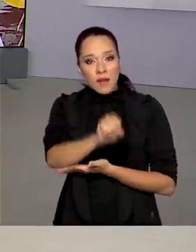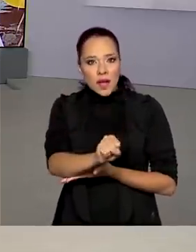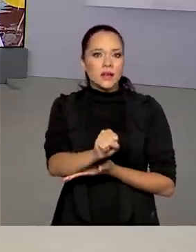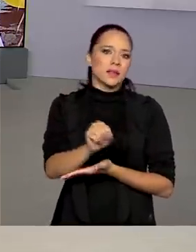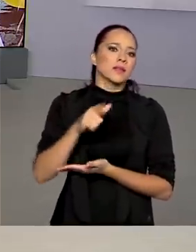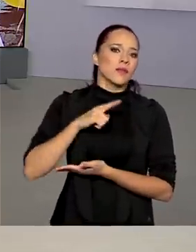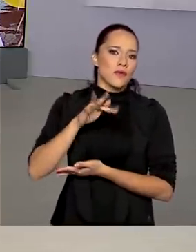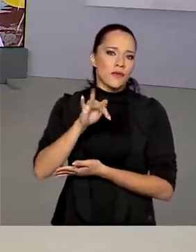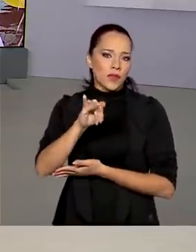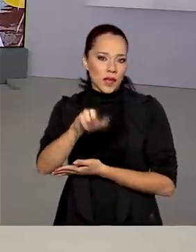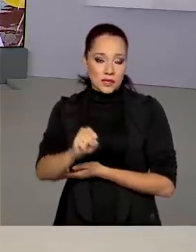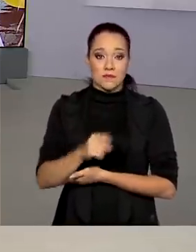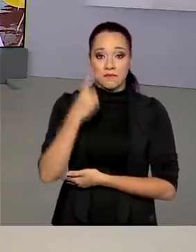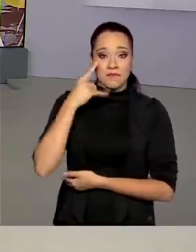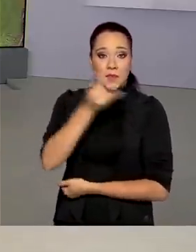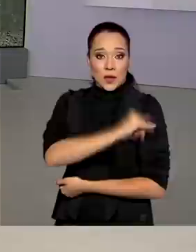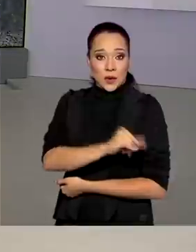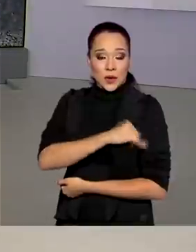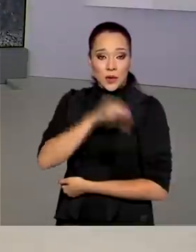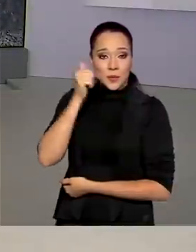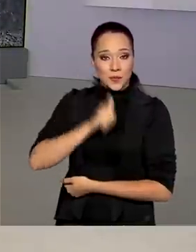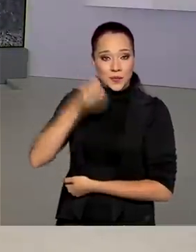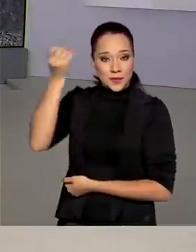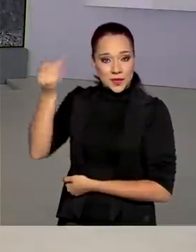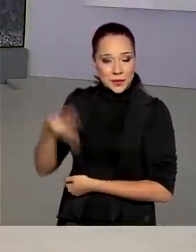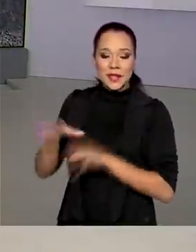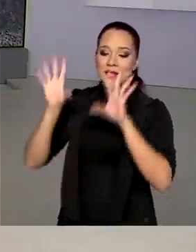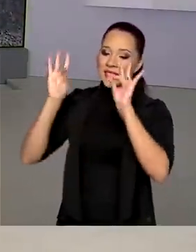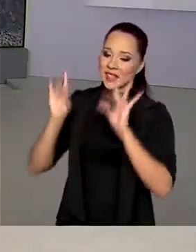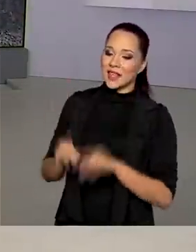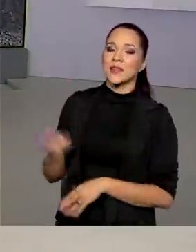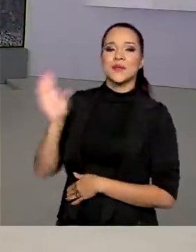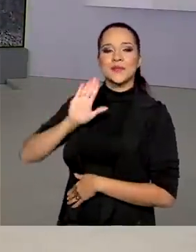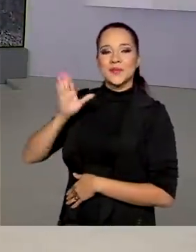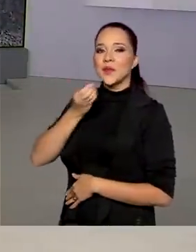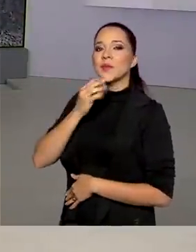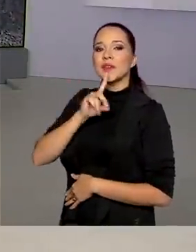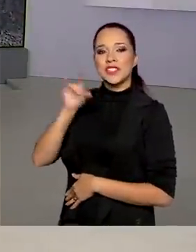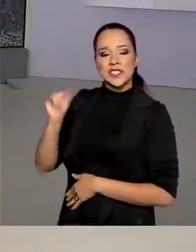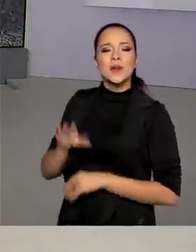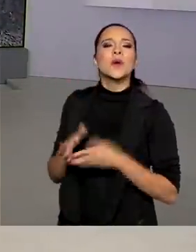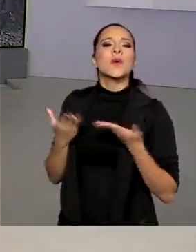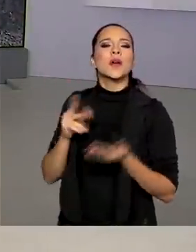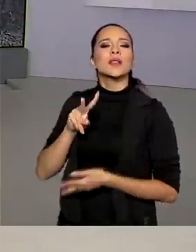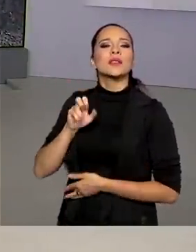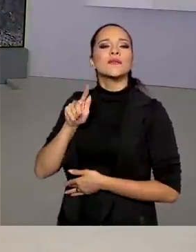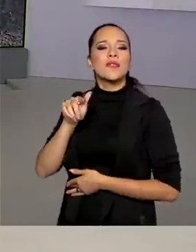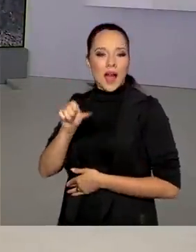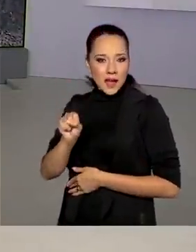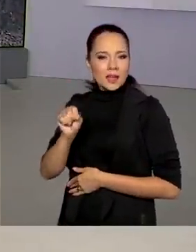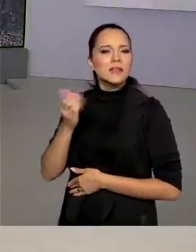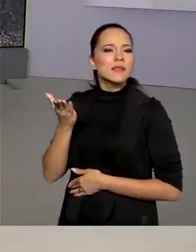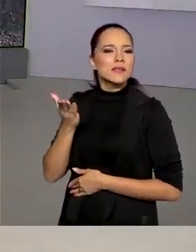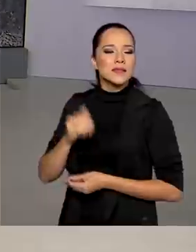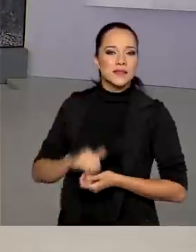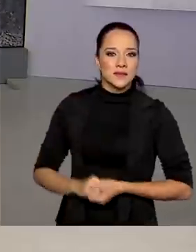do FIES. Vamos ao Rio de Janeiro. A repórter Alessandra Lago conta tudo para a gente. Alessandra, bom dia. São quantas vagas disponíveis?